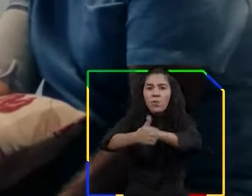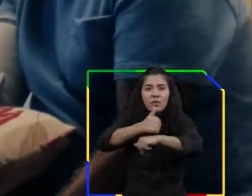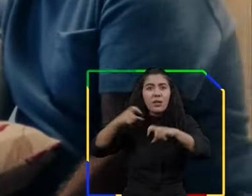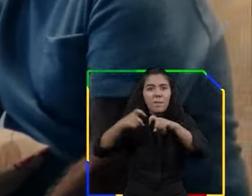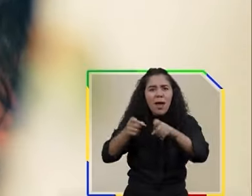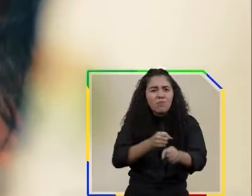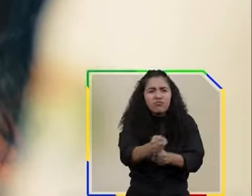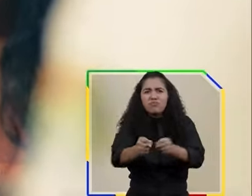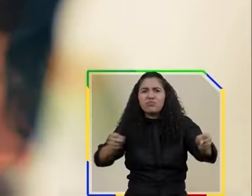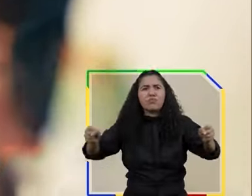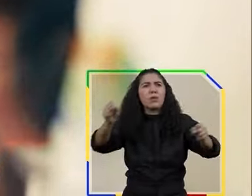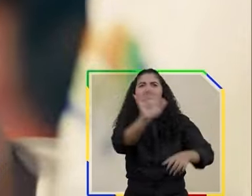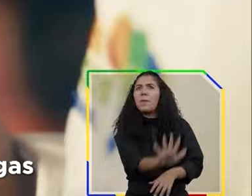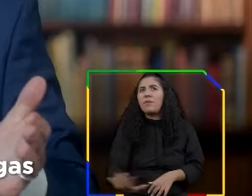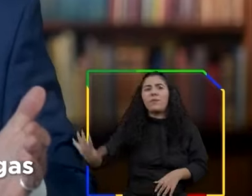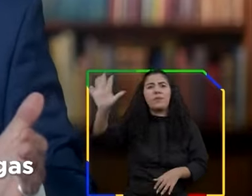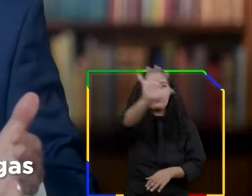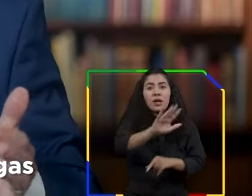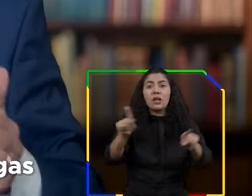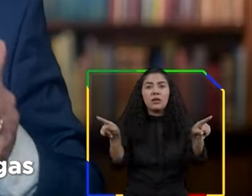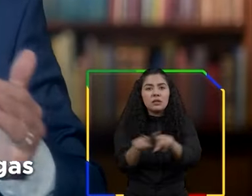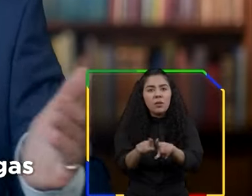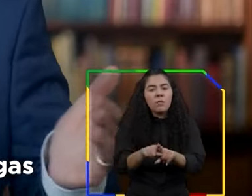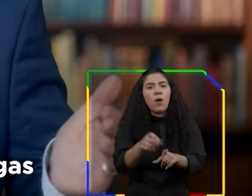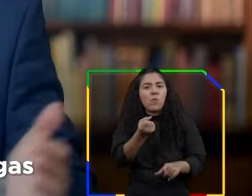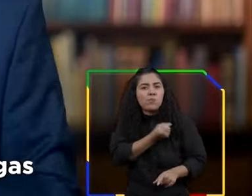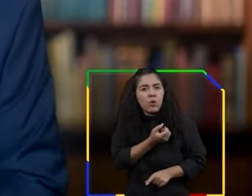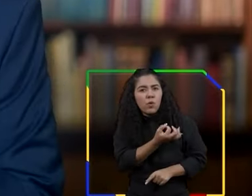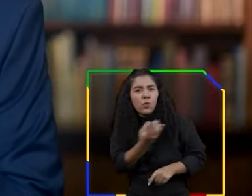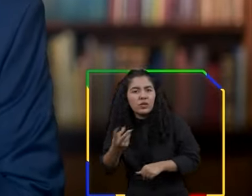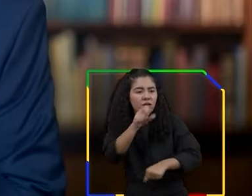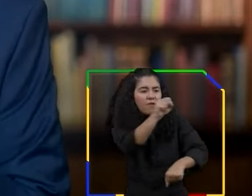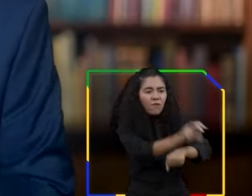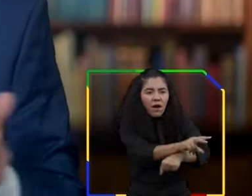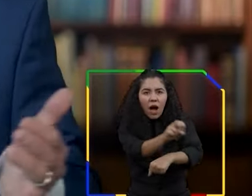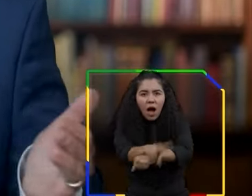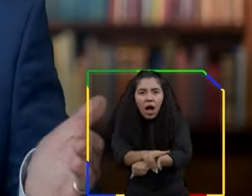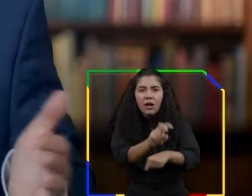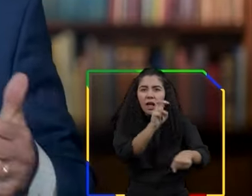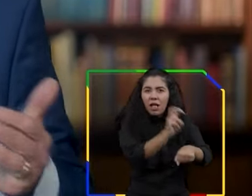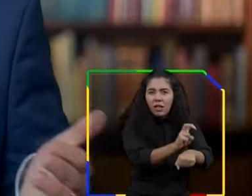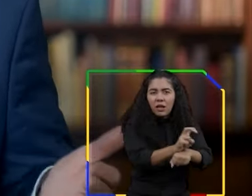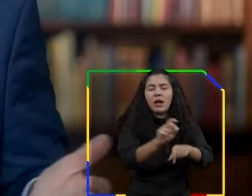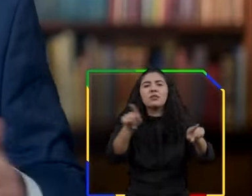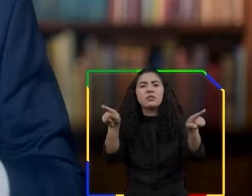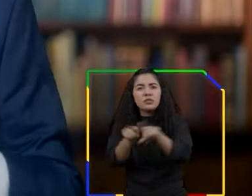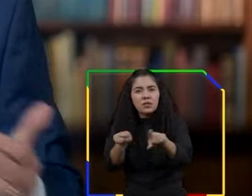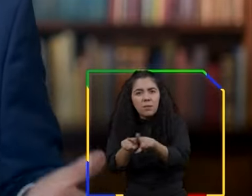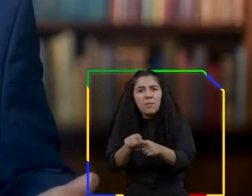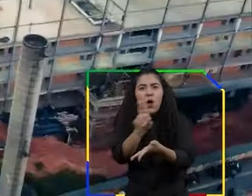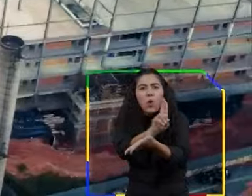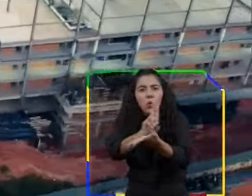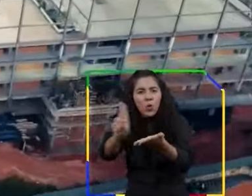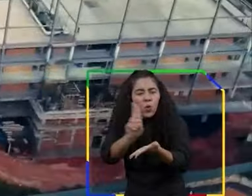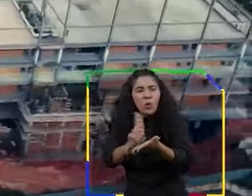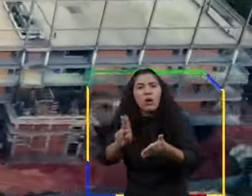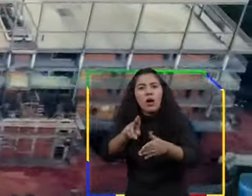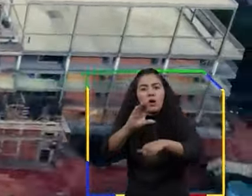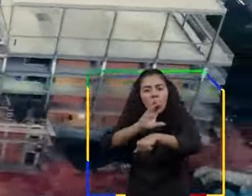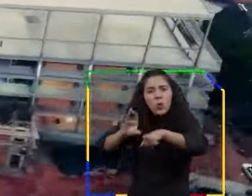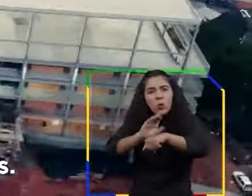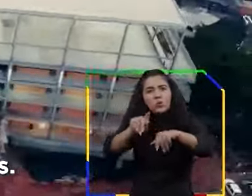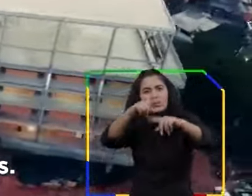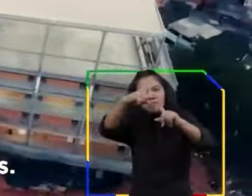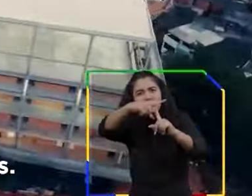atendendo em todo o país. Aumentamos o número de vagas nas creches, ampliamos os recursos para as universidades e